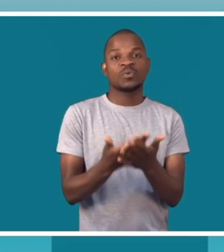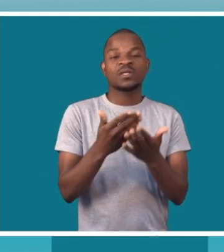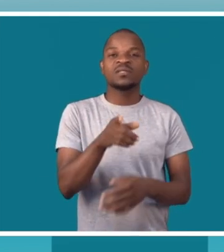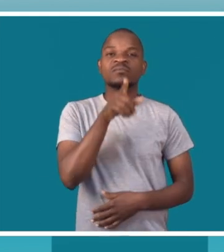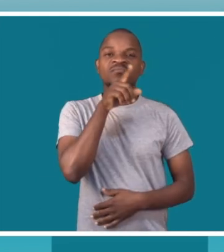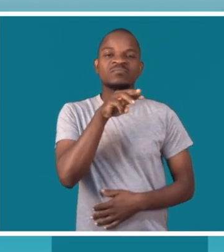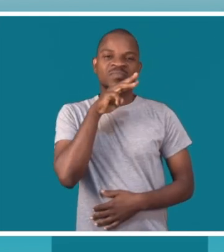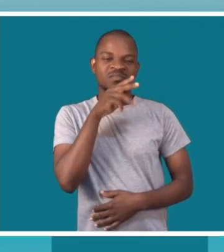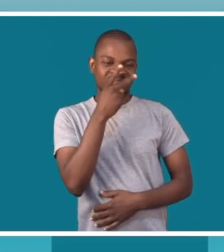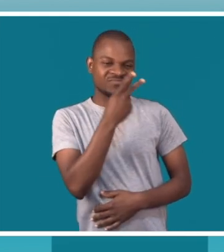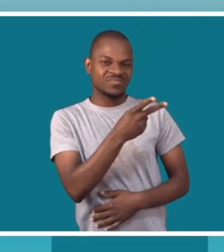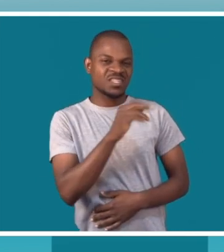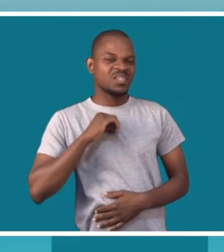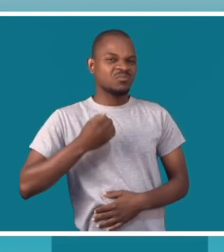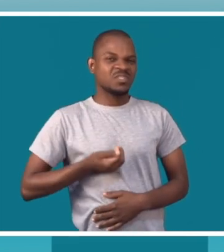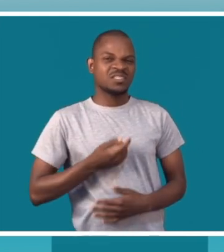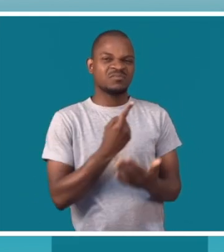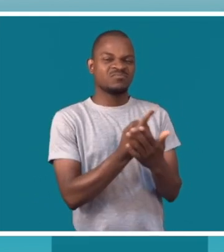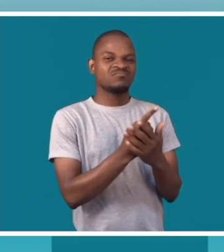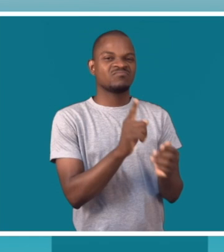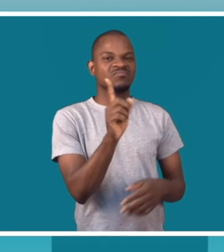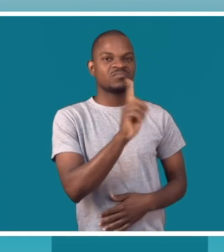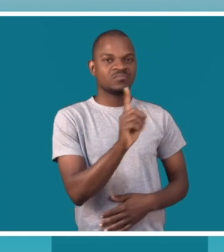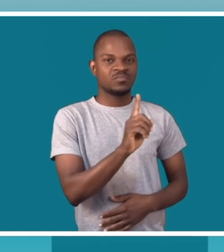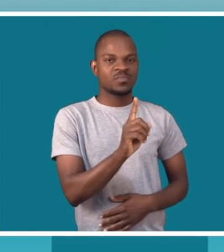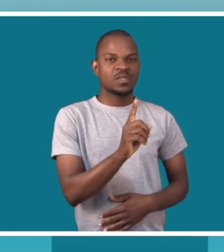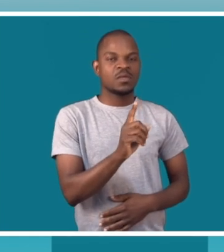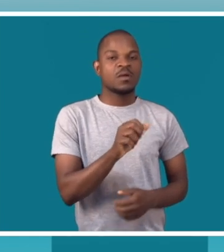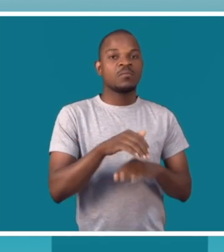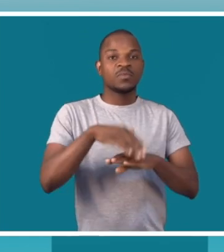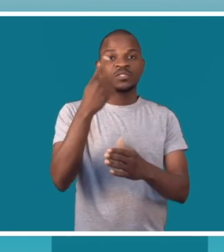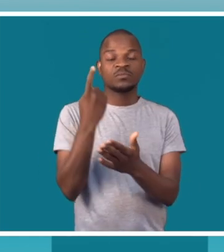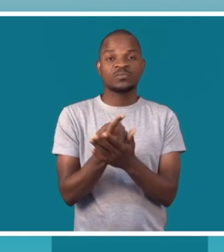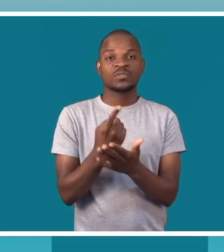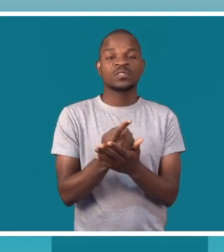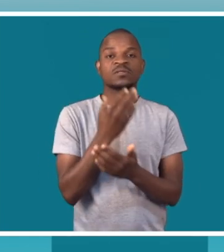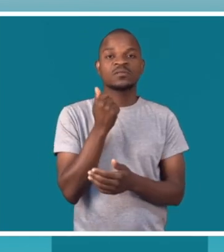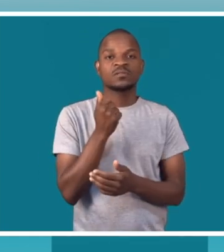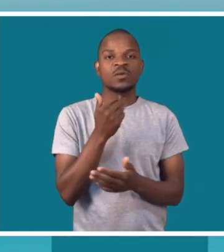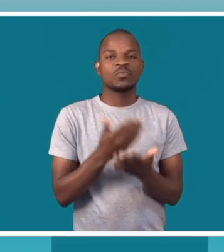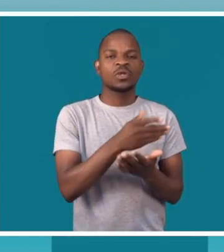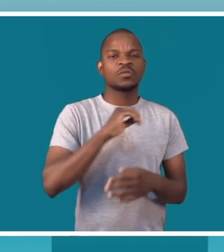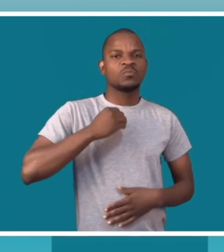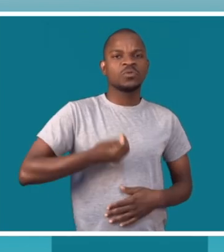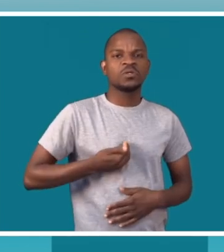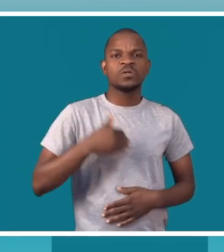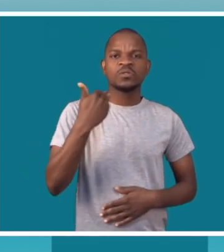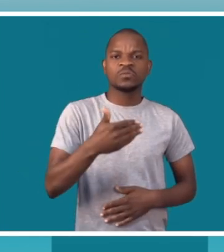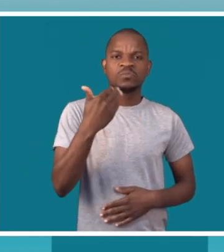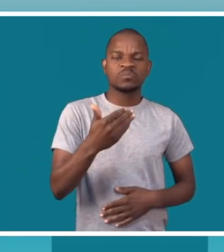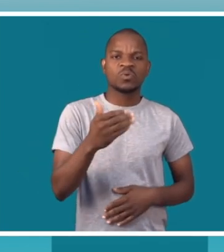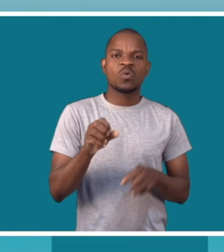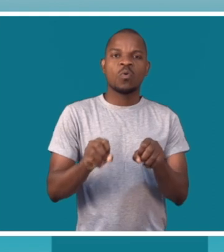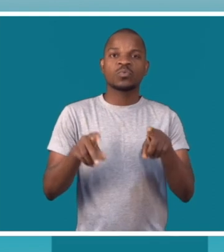Porque normalmente os pais consideram que ela não tem prioridade e que não vão dar retorno, porque muitas das vezes